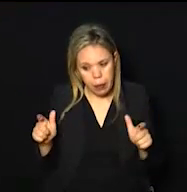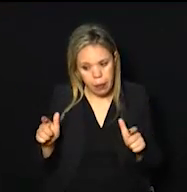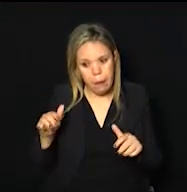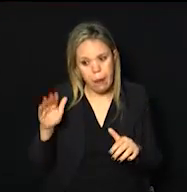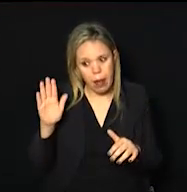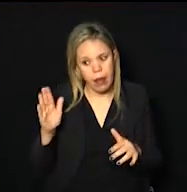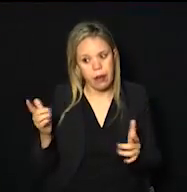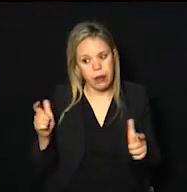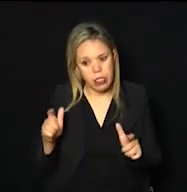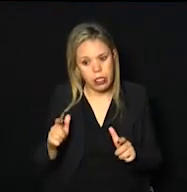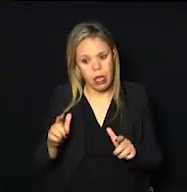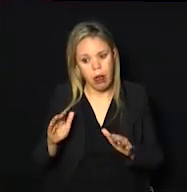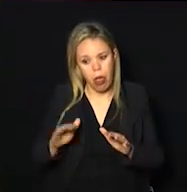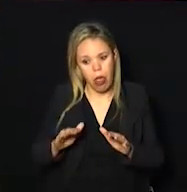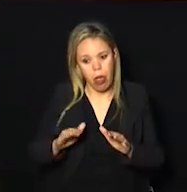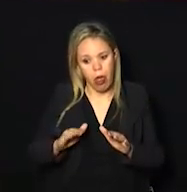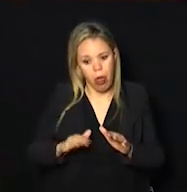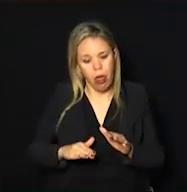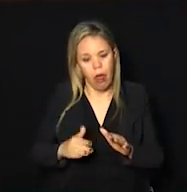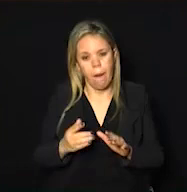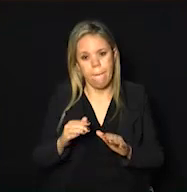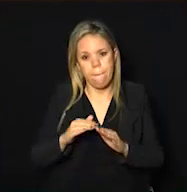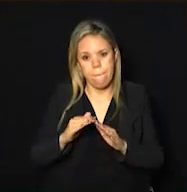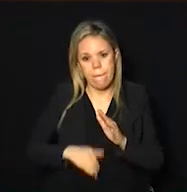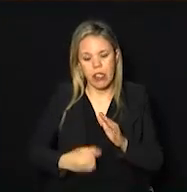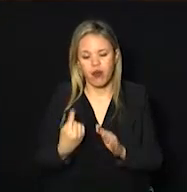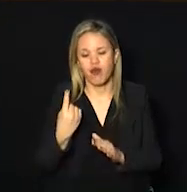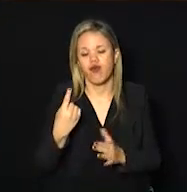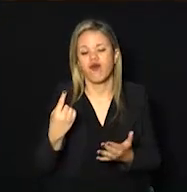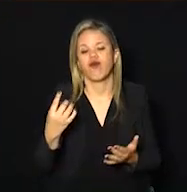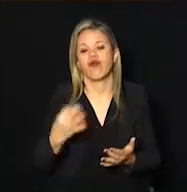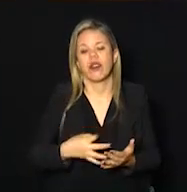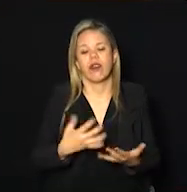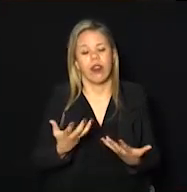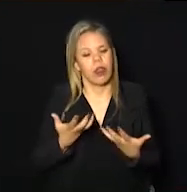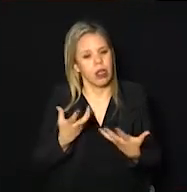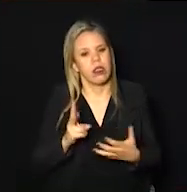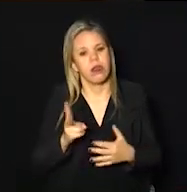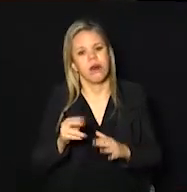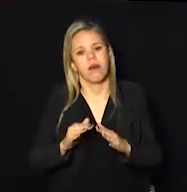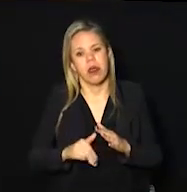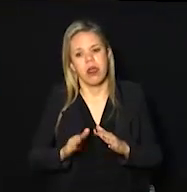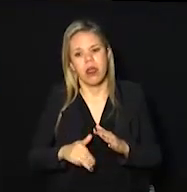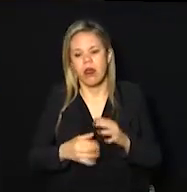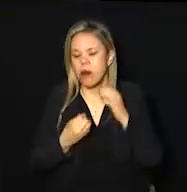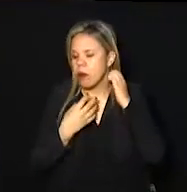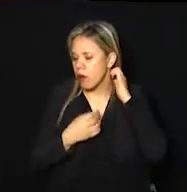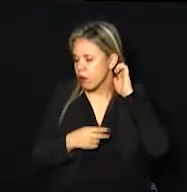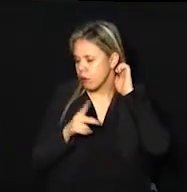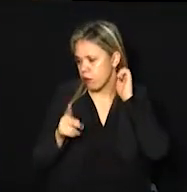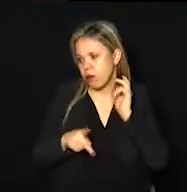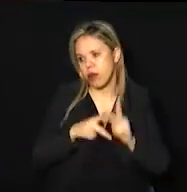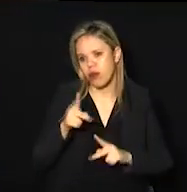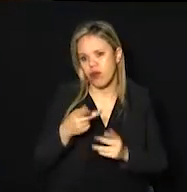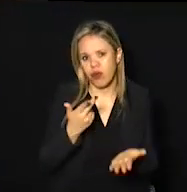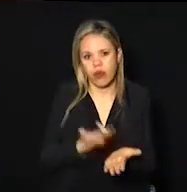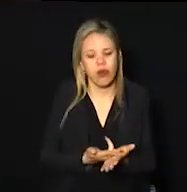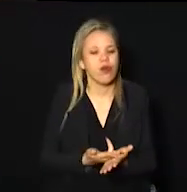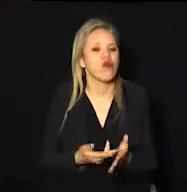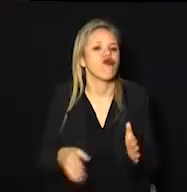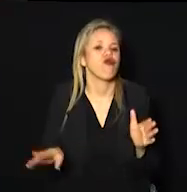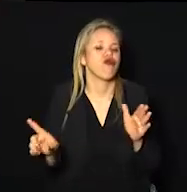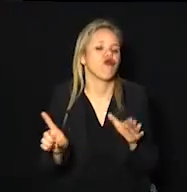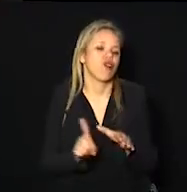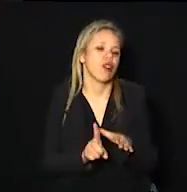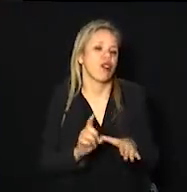pouco mais. Chegar menos que 1 porque aí nós teremos sempre menos pacientes chegando